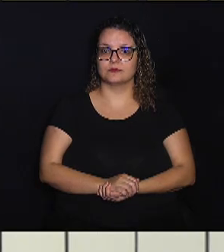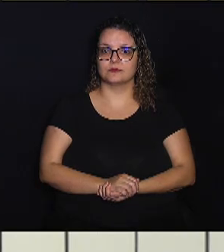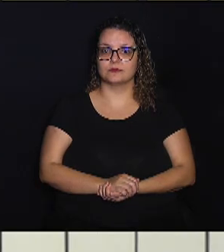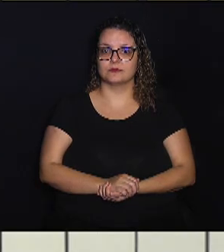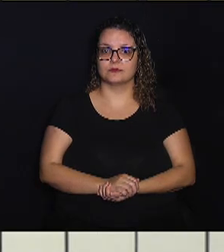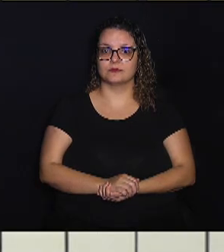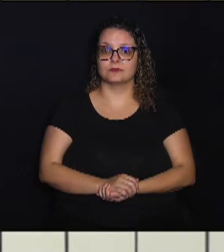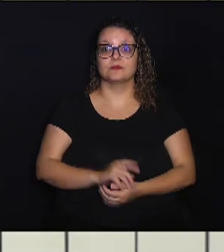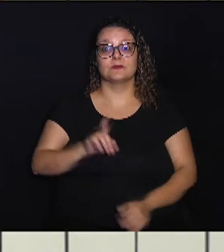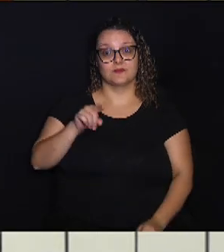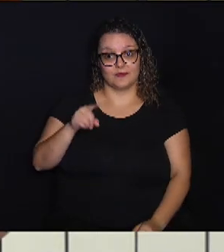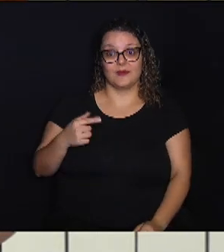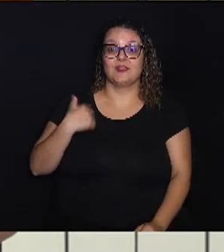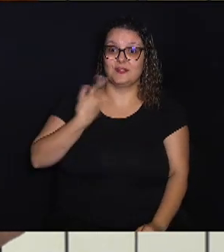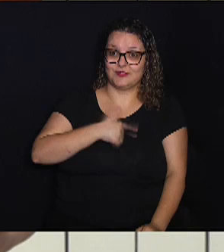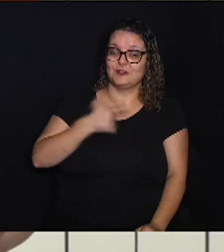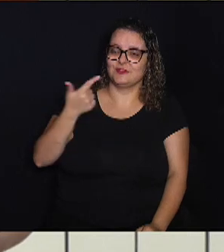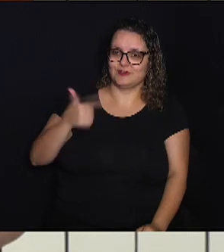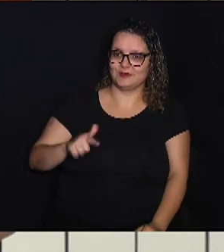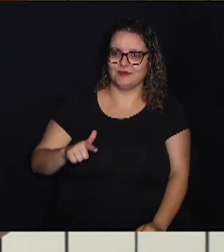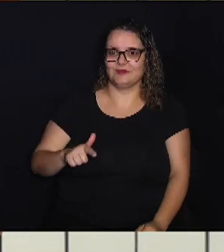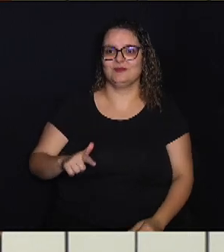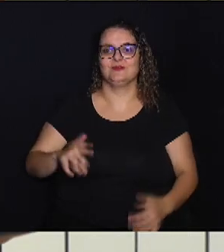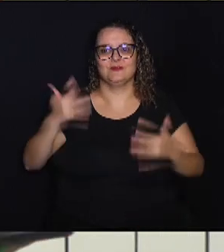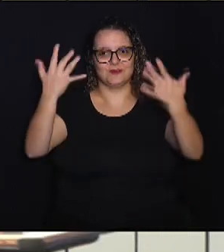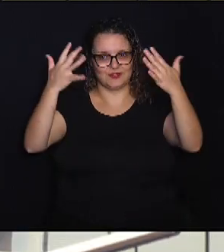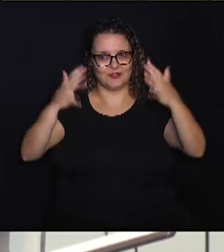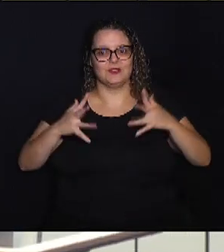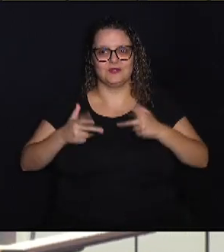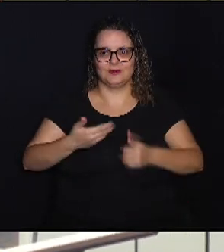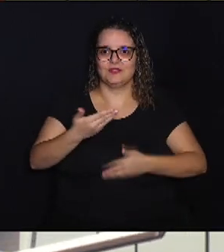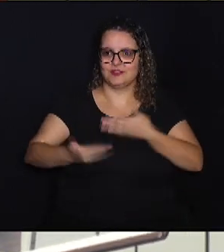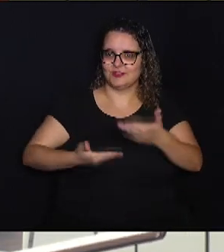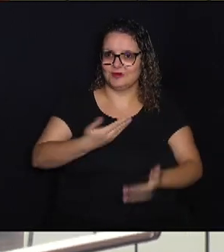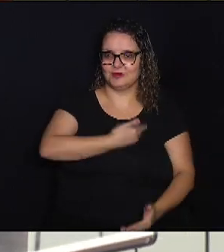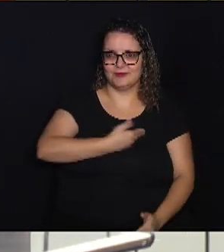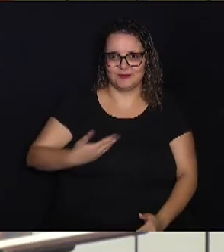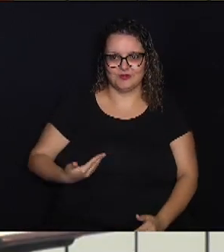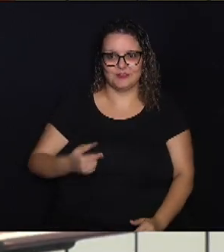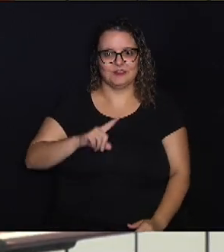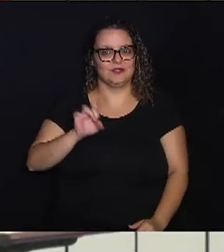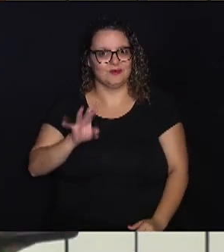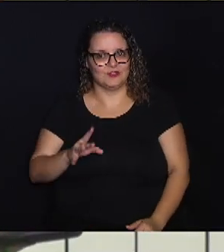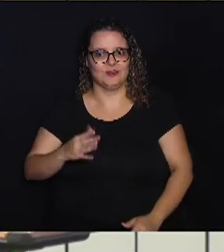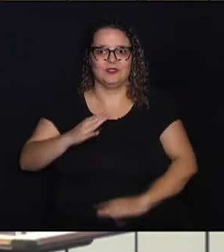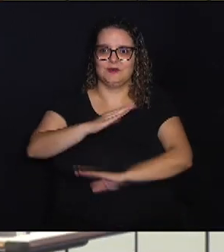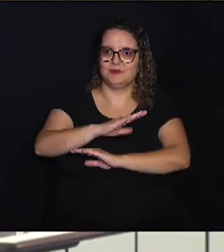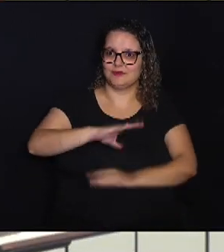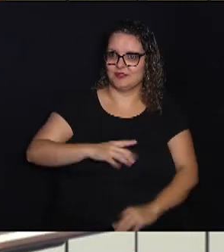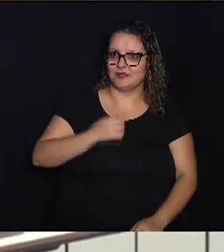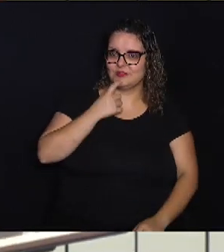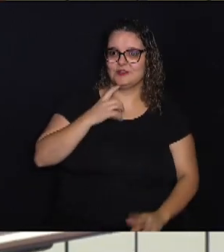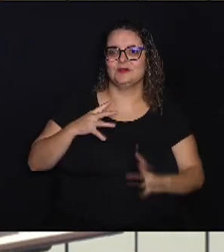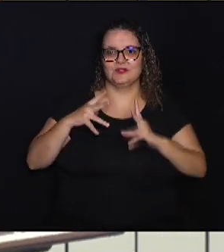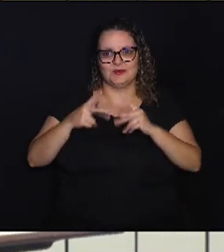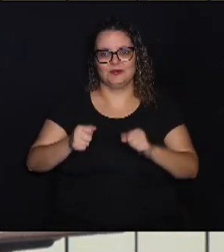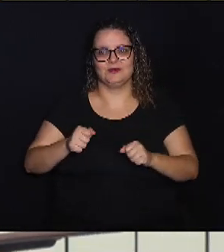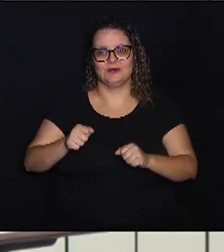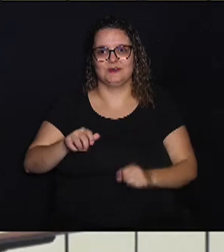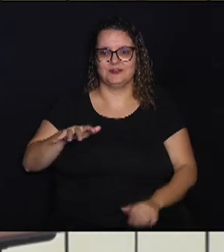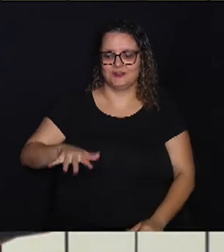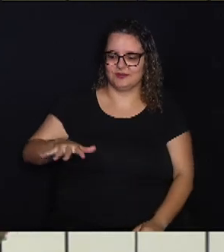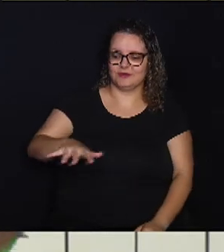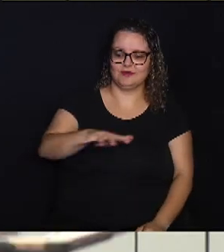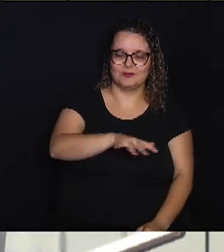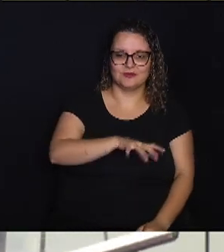É isso aí. A gente continua dando parabéns aos servidores, não só da Câmara Municipal de Campinas, mas os servidores de todas as esferas,